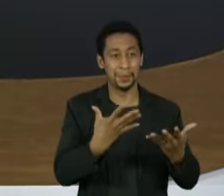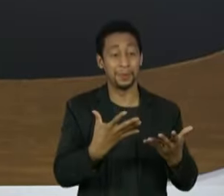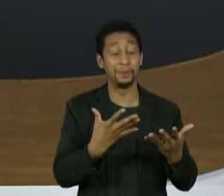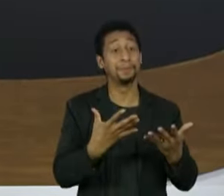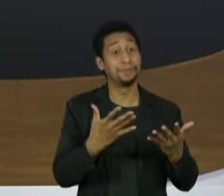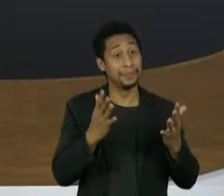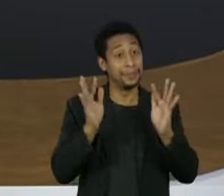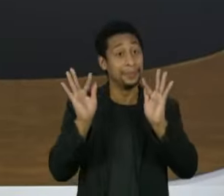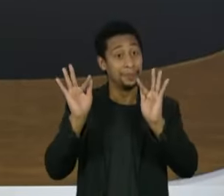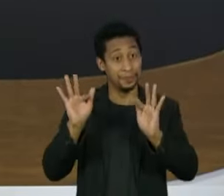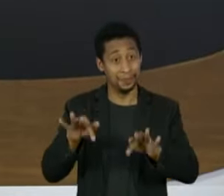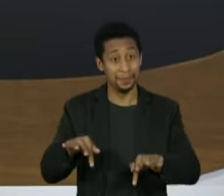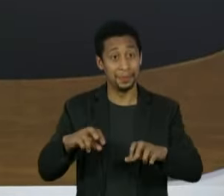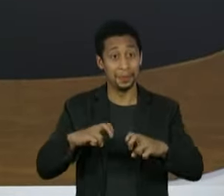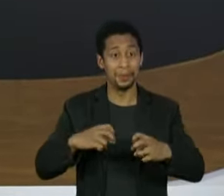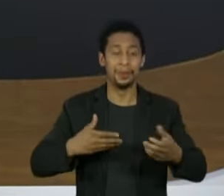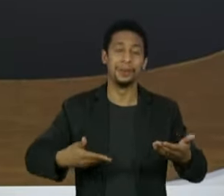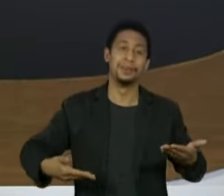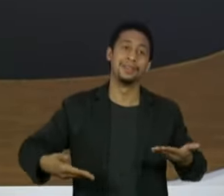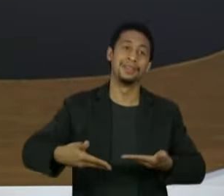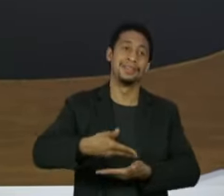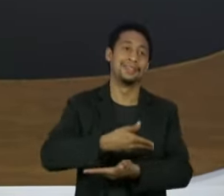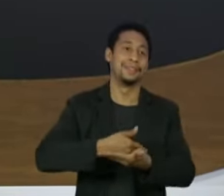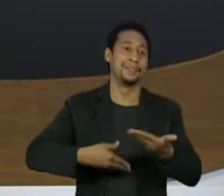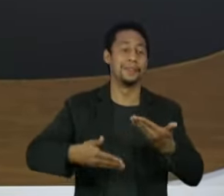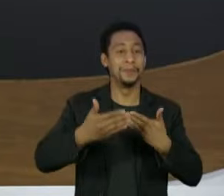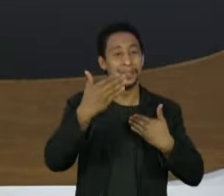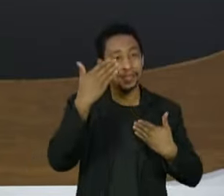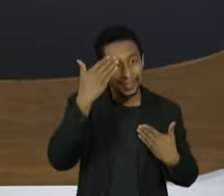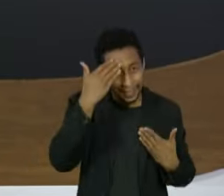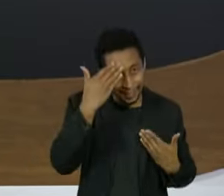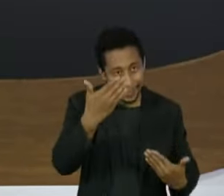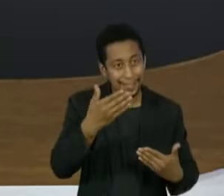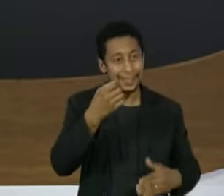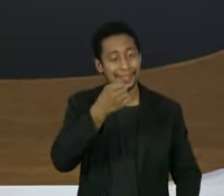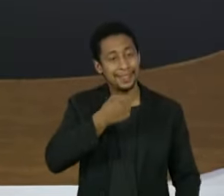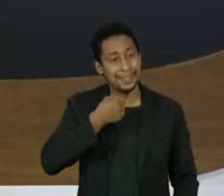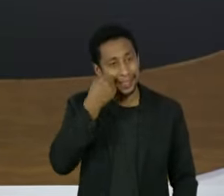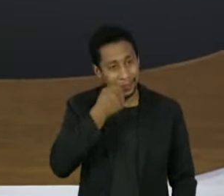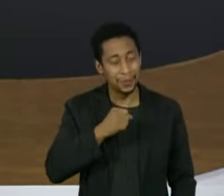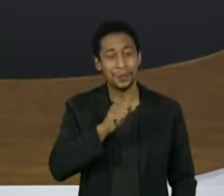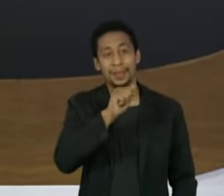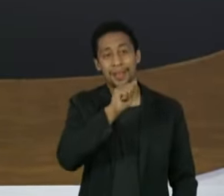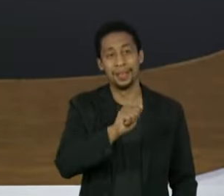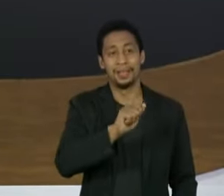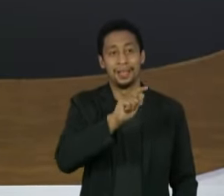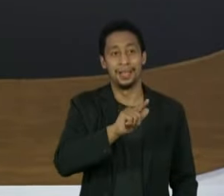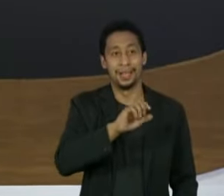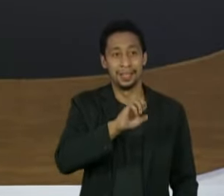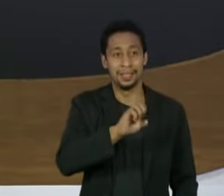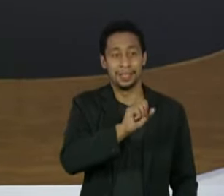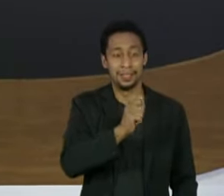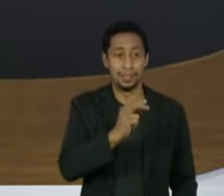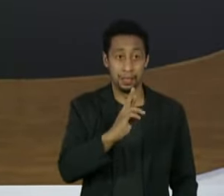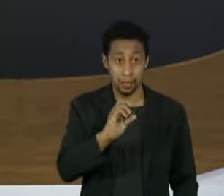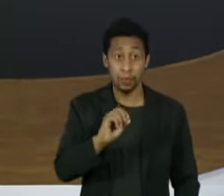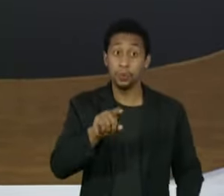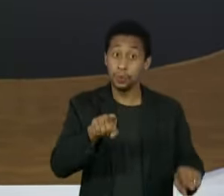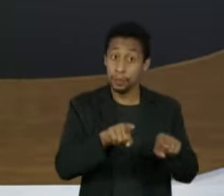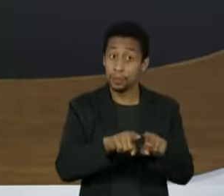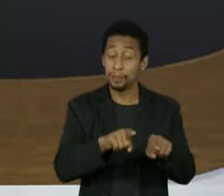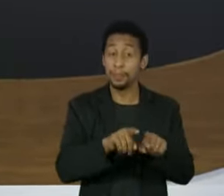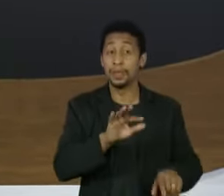isso a gente encerra o programa de hoje e eu agradeço muitíssimo aos senadores Alessandro Vieira e Fabiano Contarato por essa